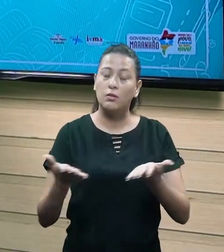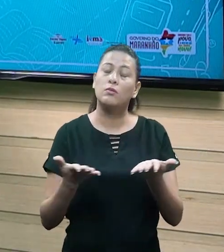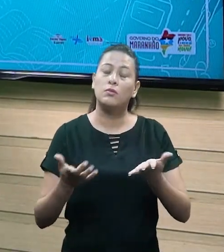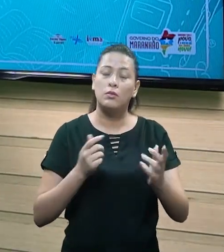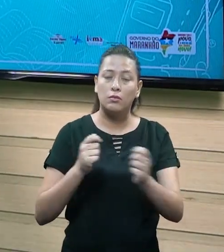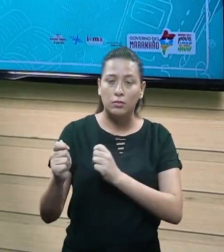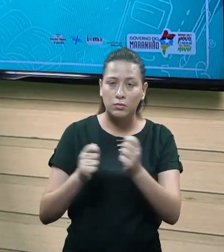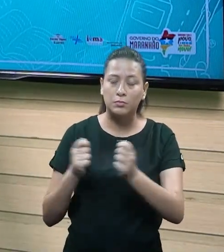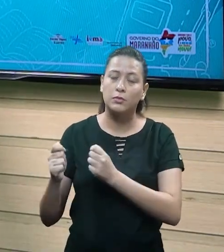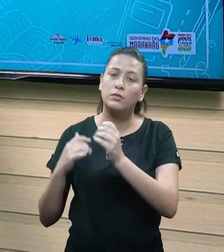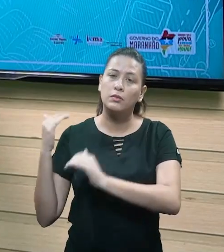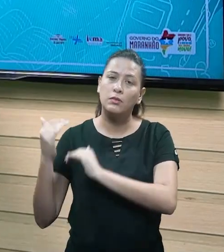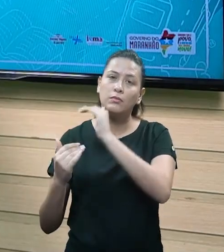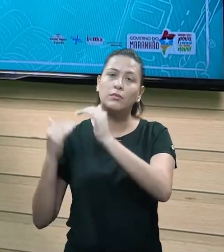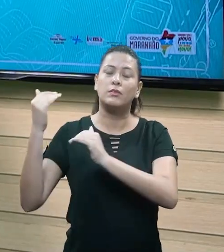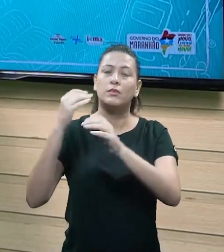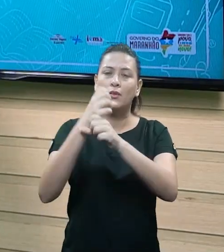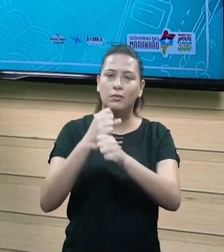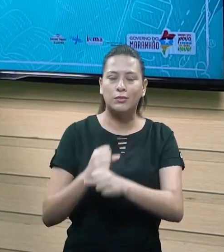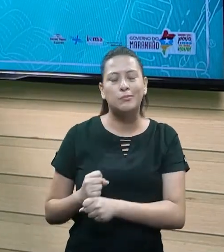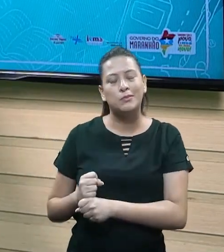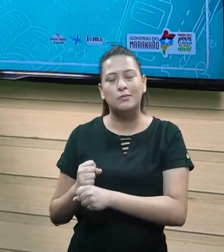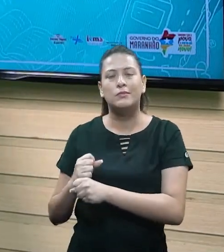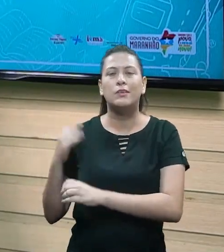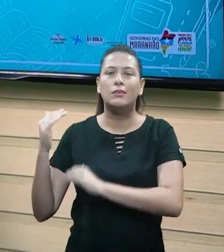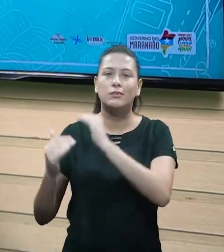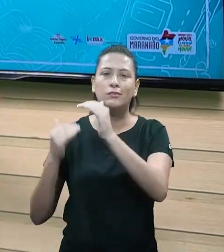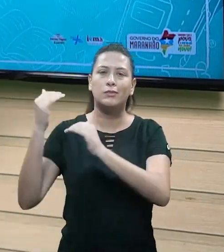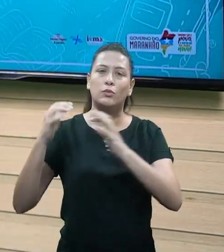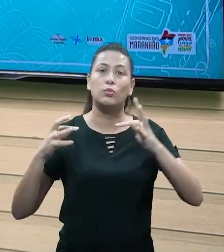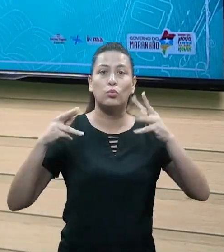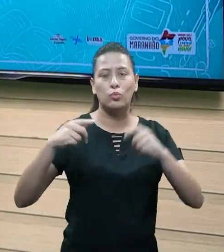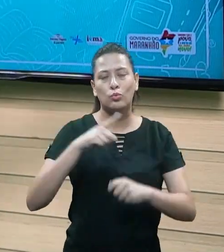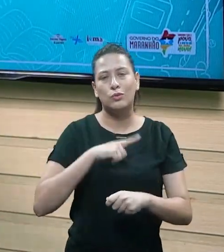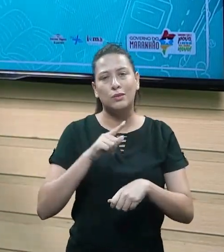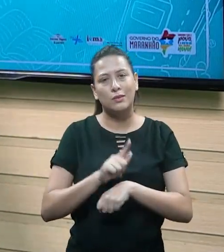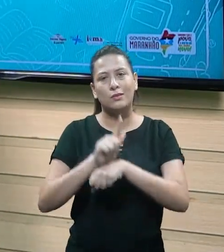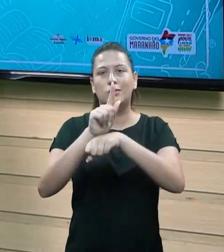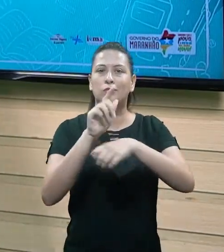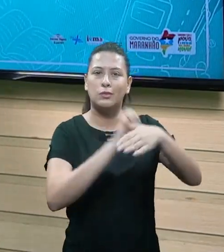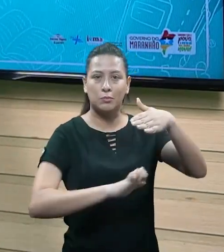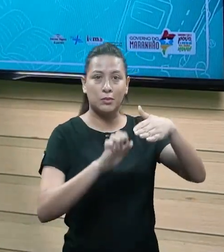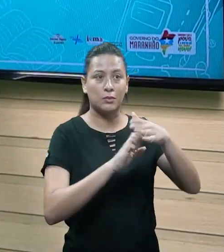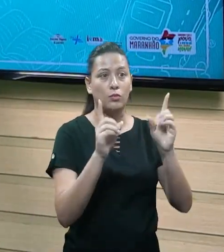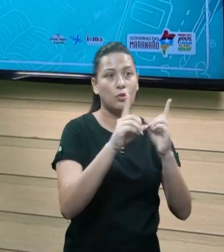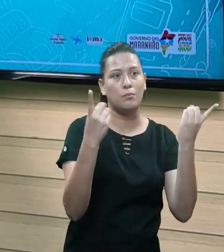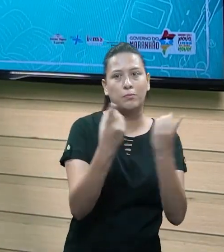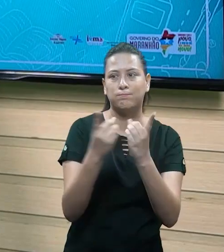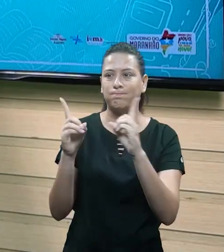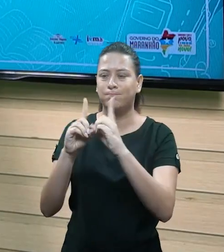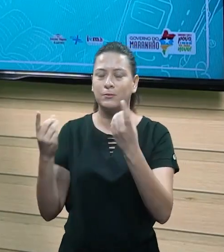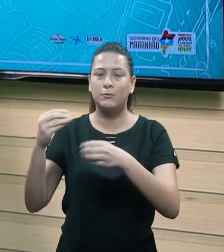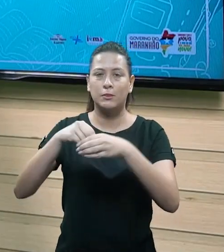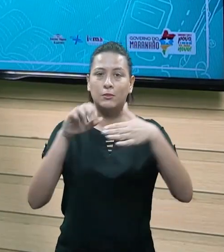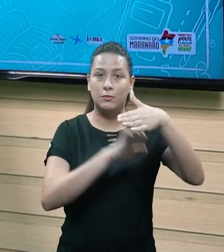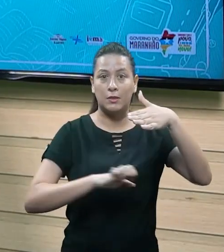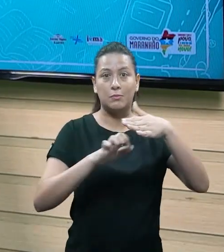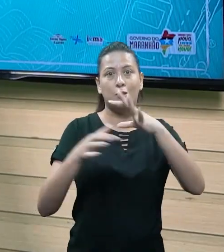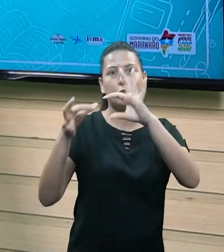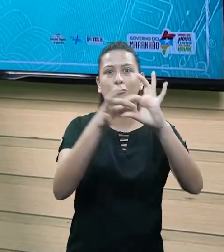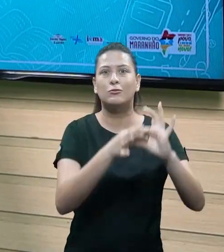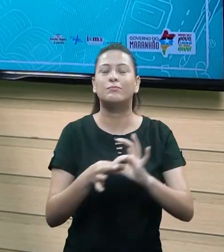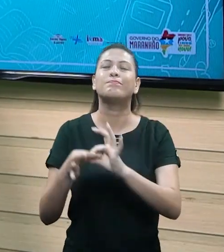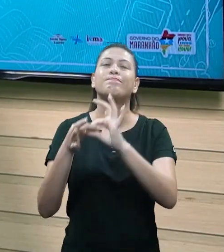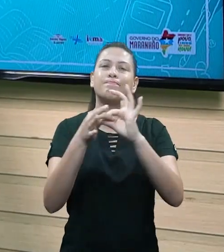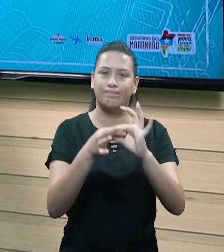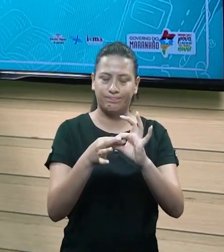Com a evolução da administração, com a evolução da contabilidade, todas as áreas que envolvem a gestão empresarial foram envolvidas que elas são interligadas, ou seja,